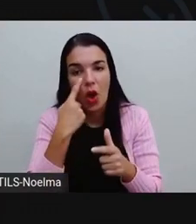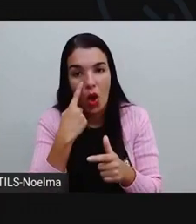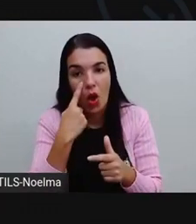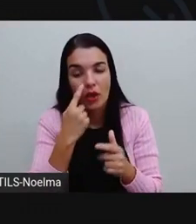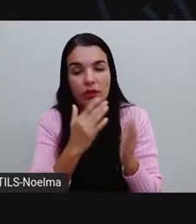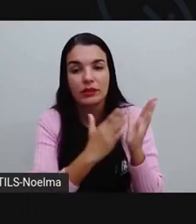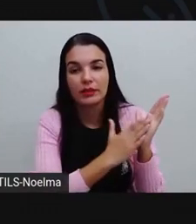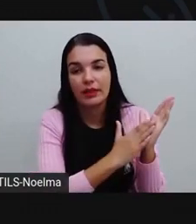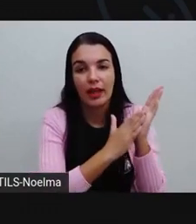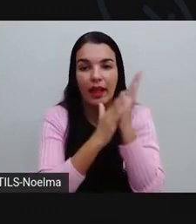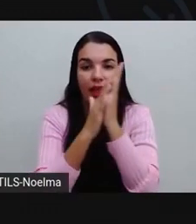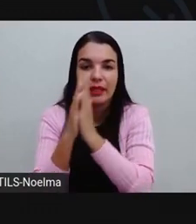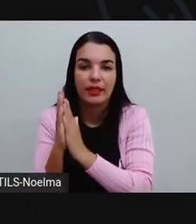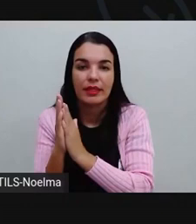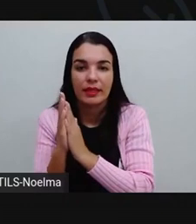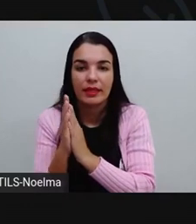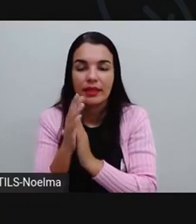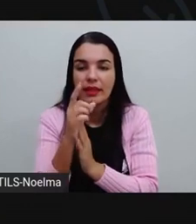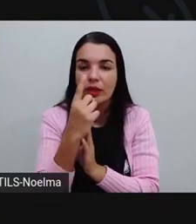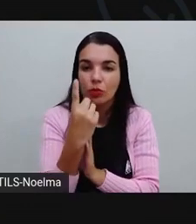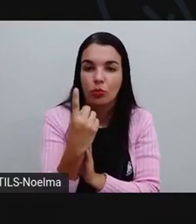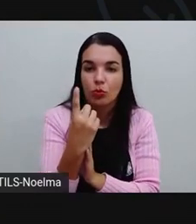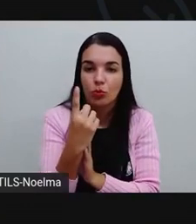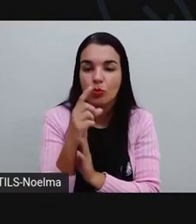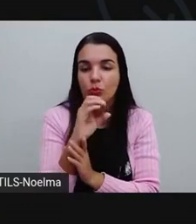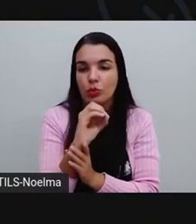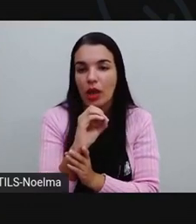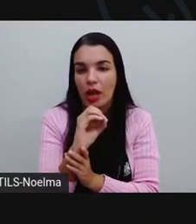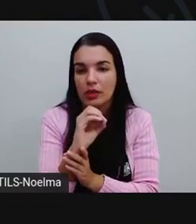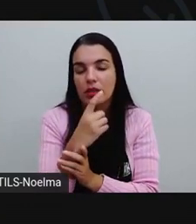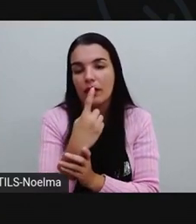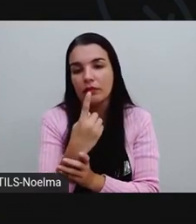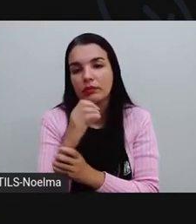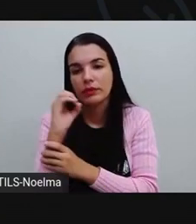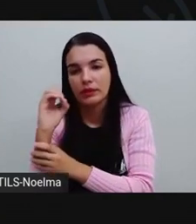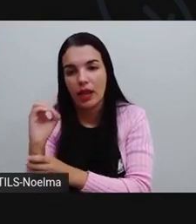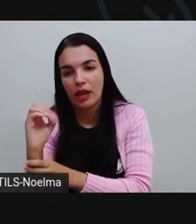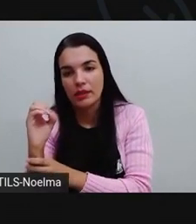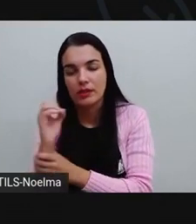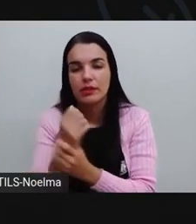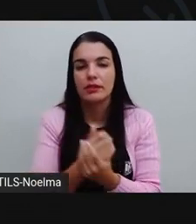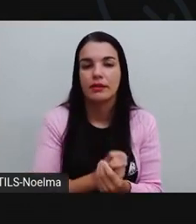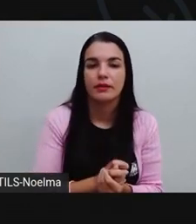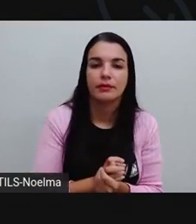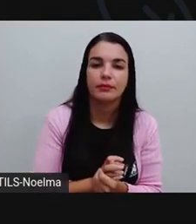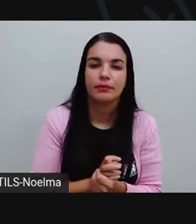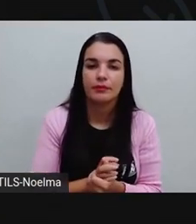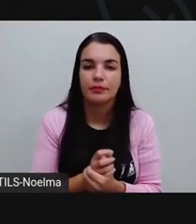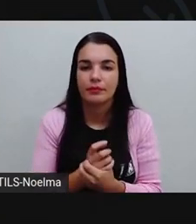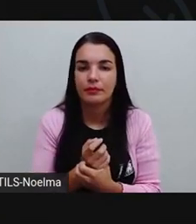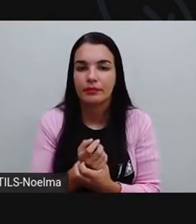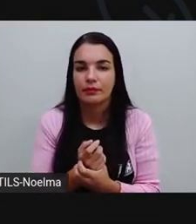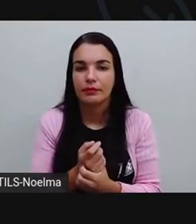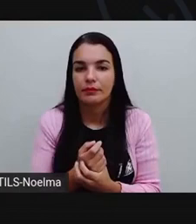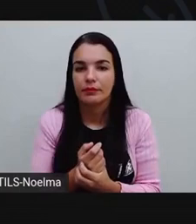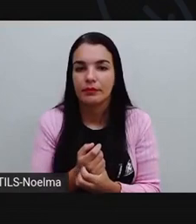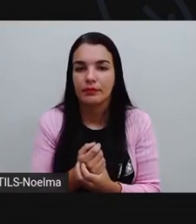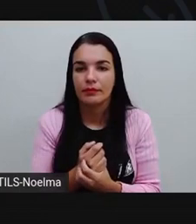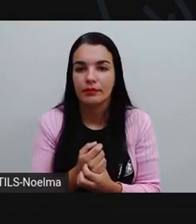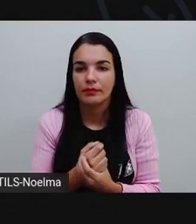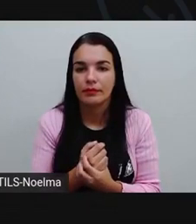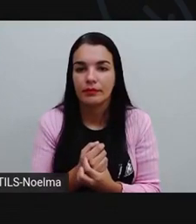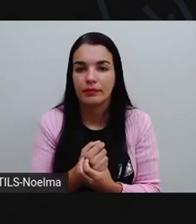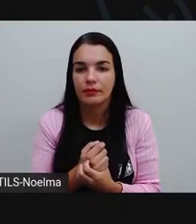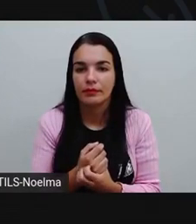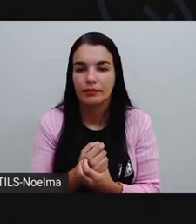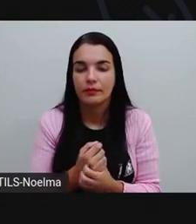nós vamos pegar emprestado daqui, que vai ficar 1. E aqui a gente vai pegar e vai ficar 12. Se aqui vai ficar 12, quando a gente fala